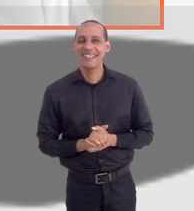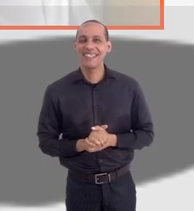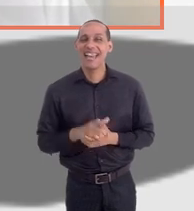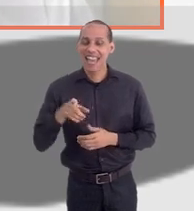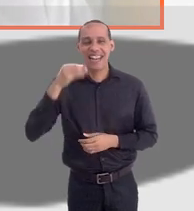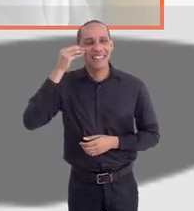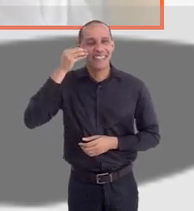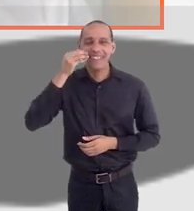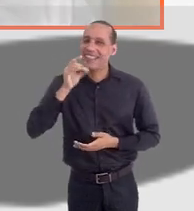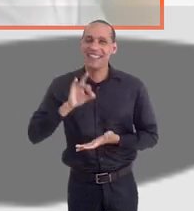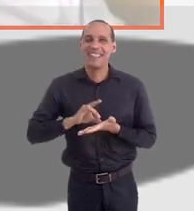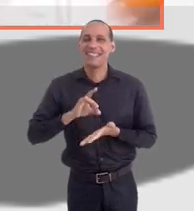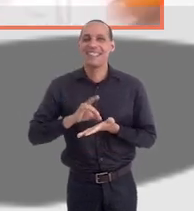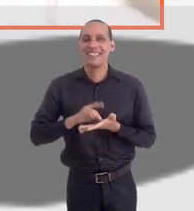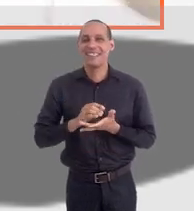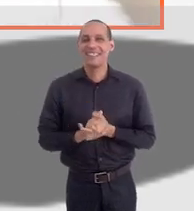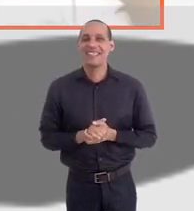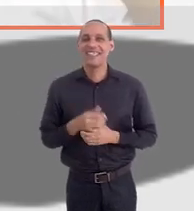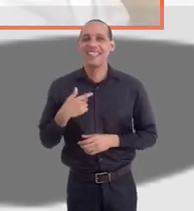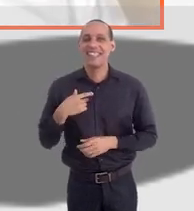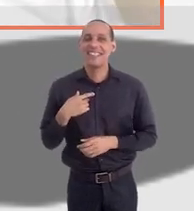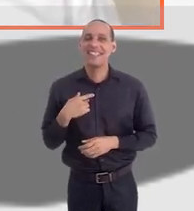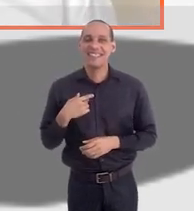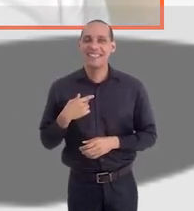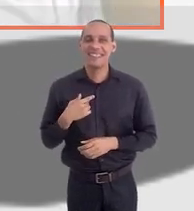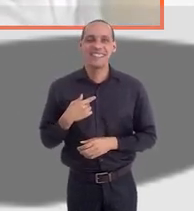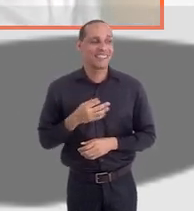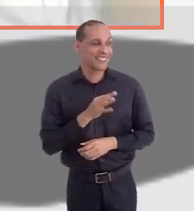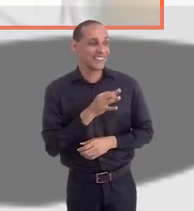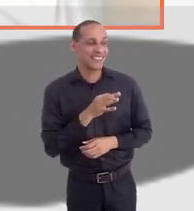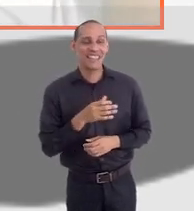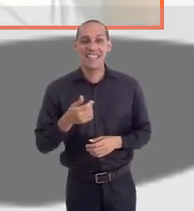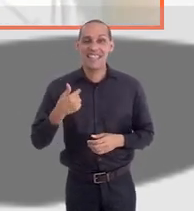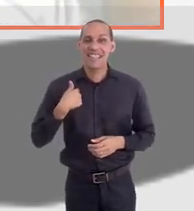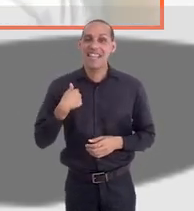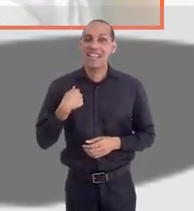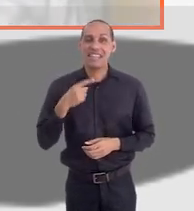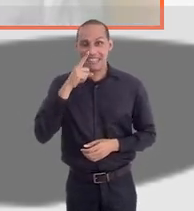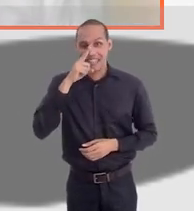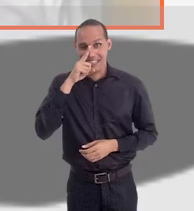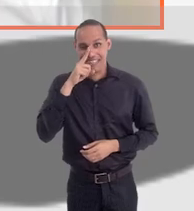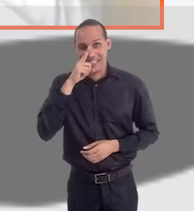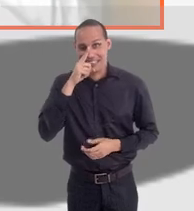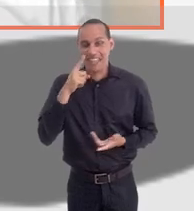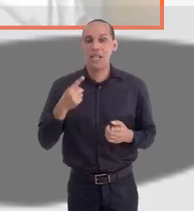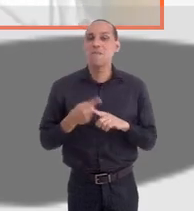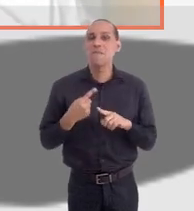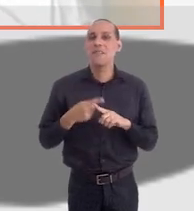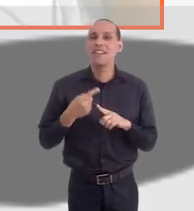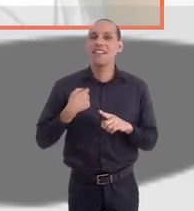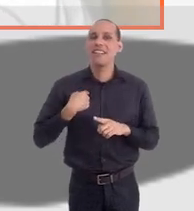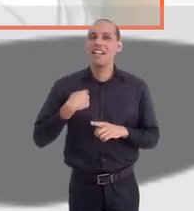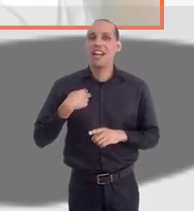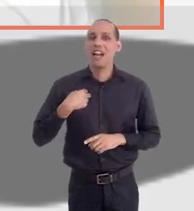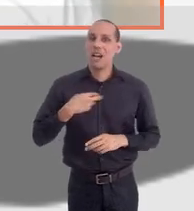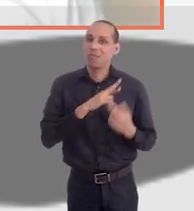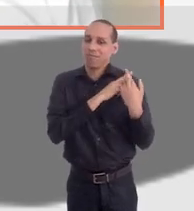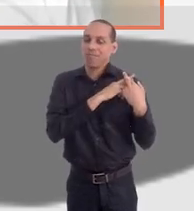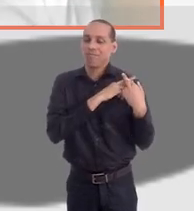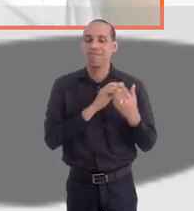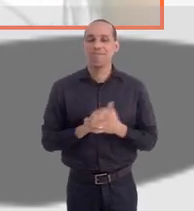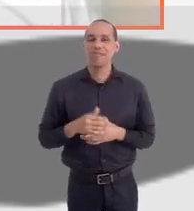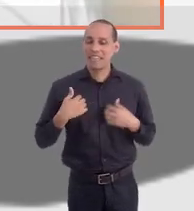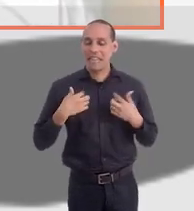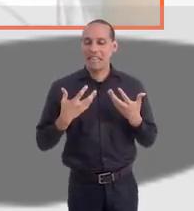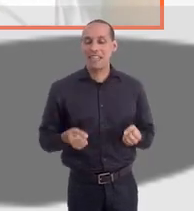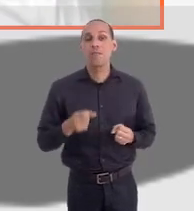É pautar na experiência, aquilo que a gente fala, né? E isso daí, toda vez que eu falo isso, eu me boto em risco, né? Porque eu estou assumindo a responsabilidade. É verdade.